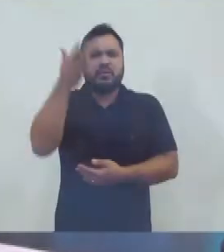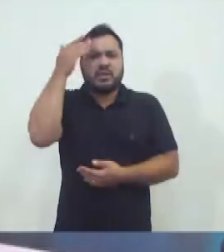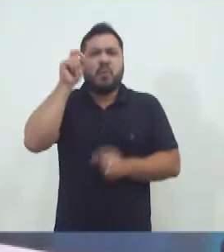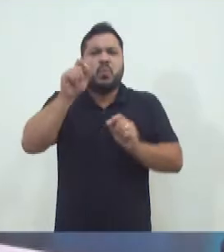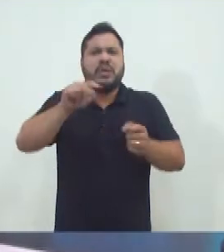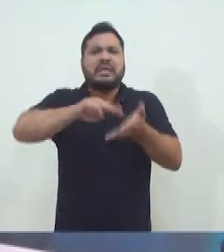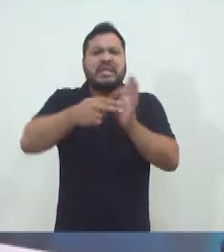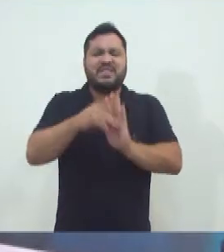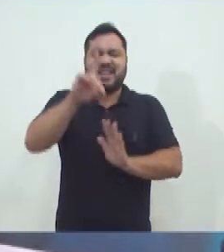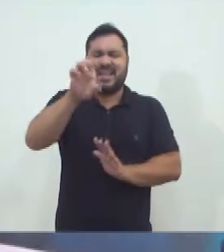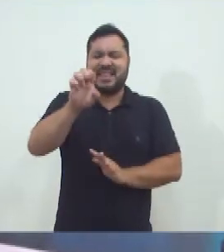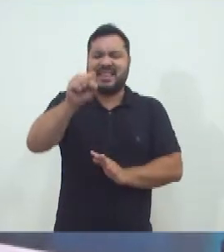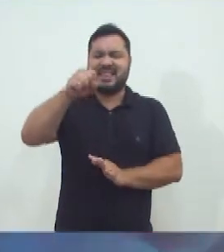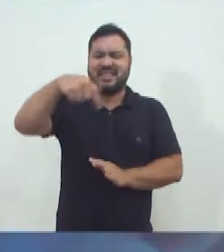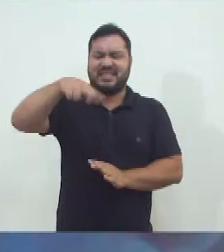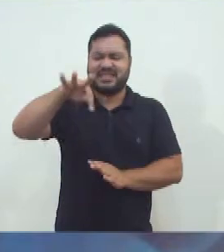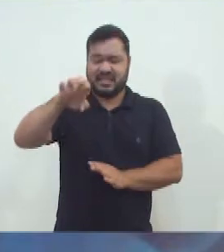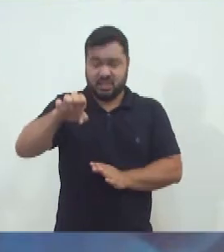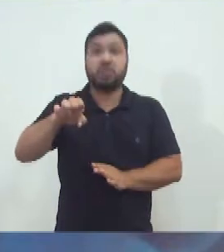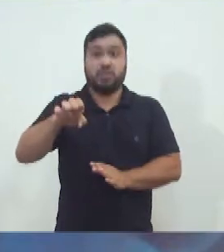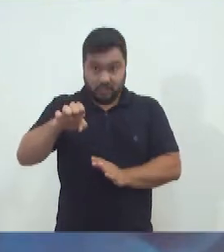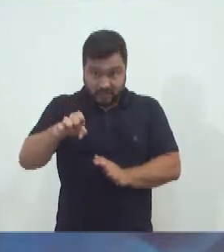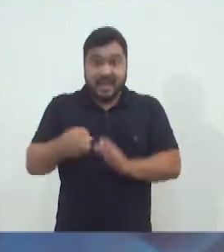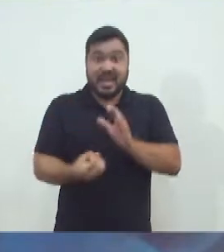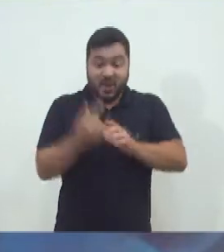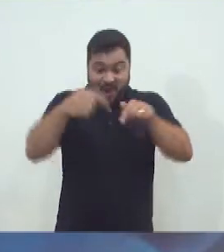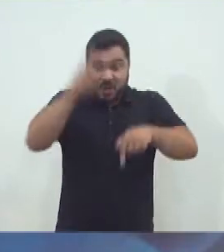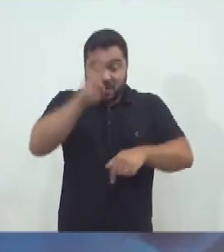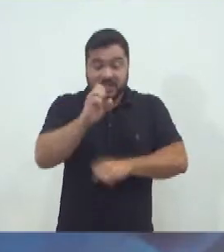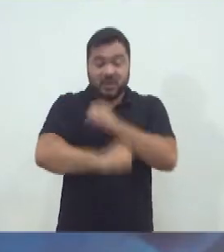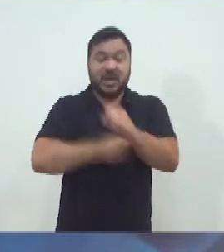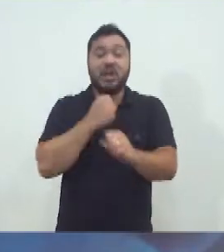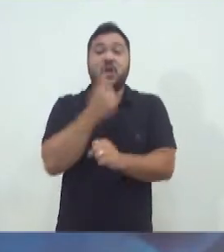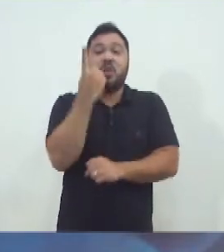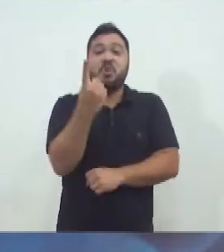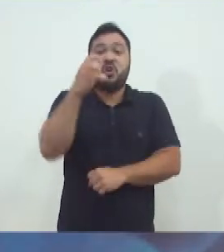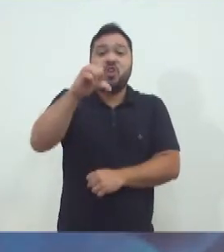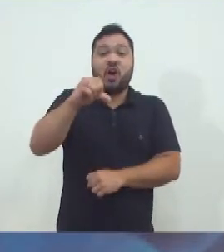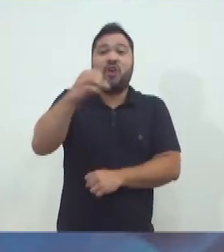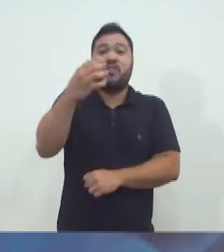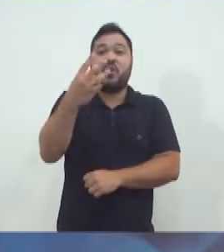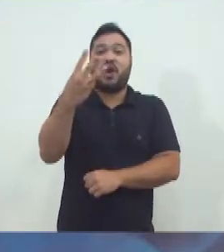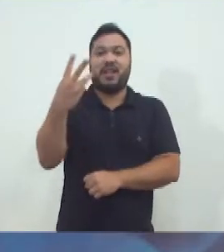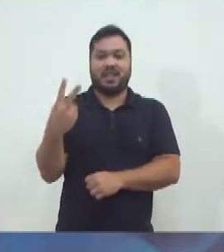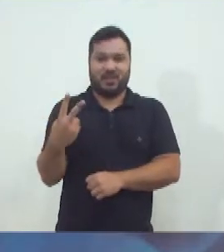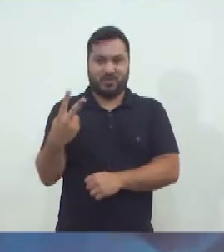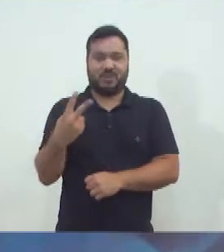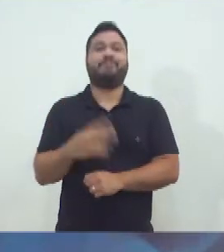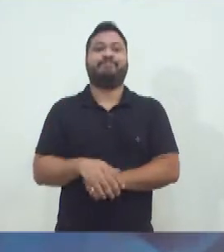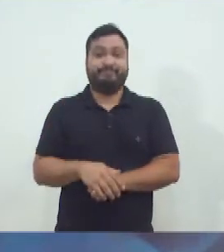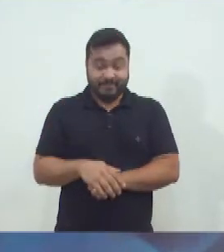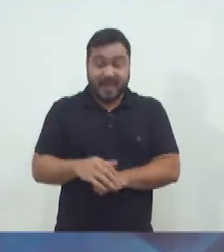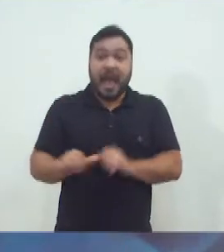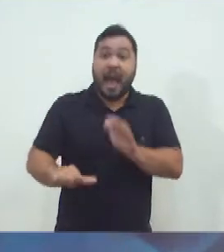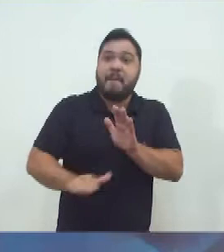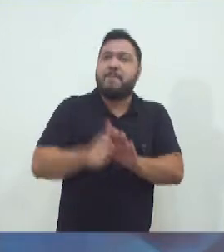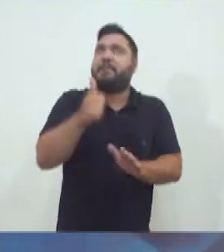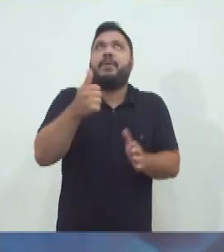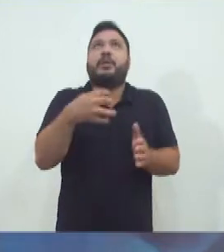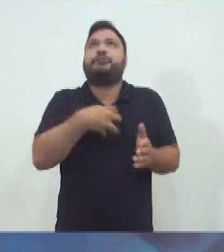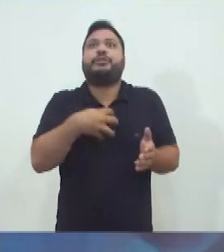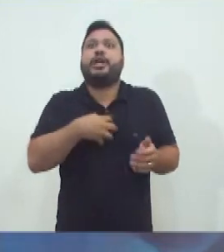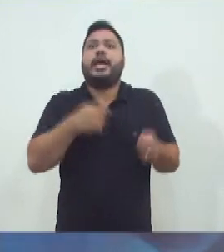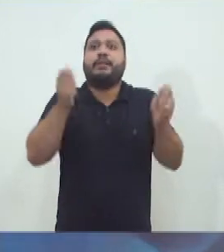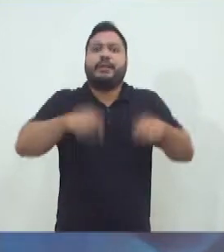Você sabe o que é disquite? Olha só, o disquite foi instituído aqui no Brasil em 1942. Essa foi a